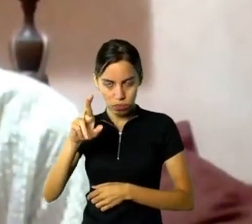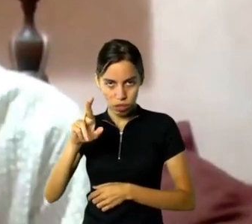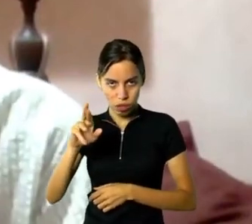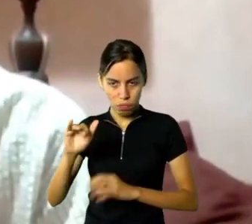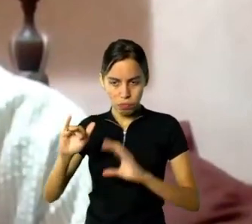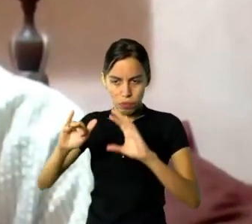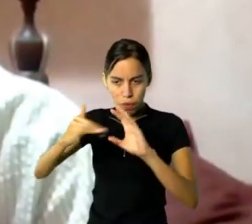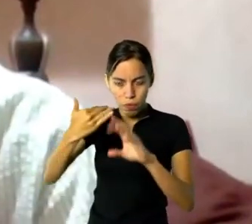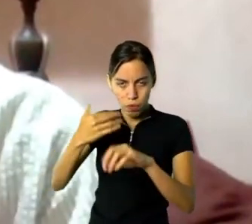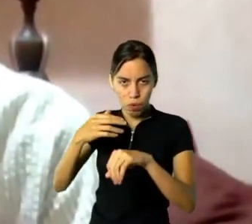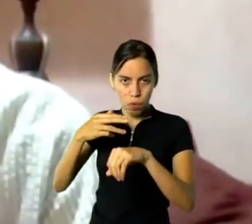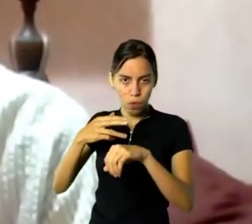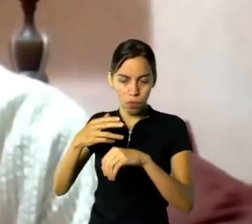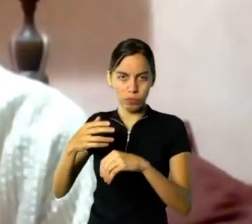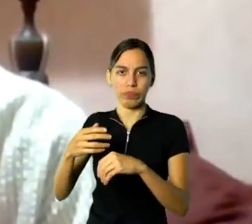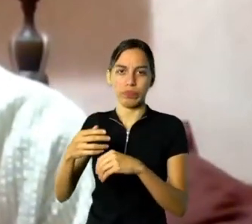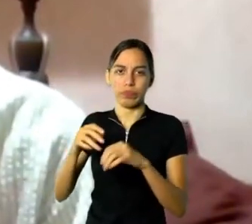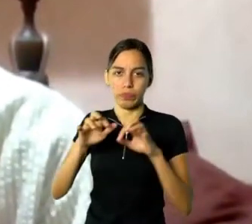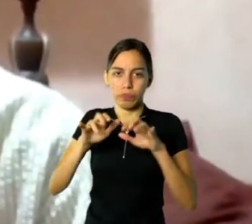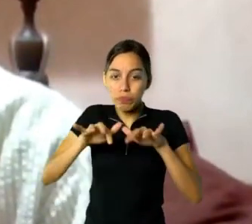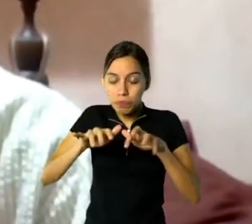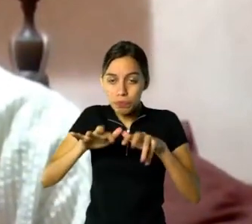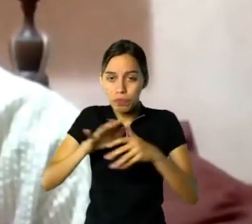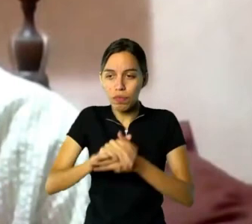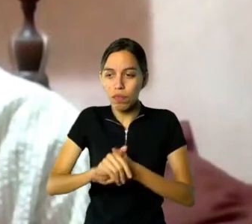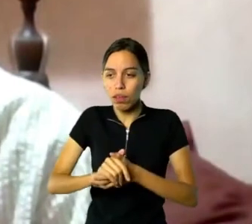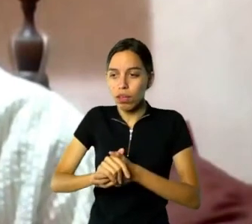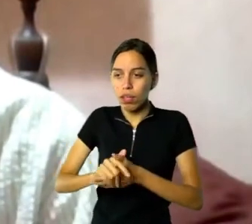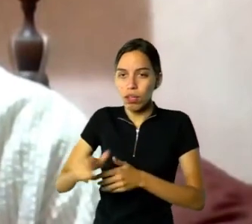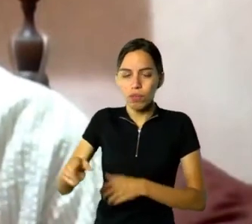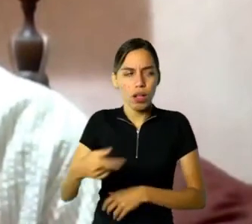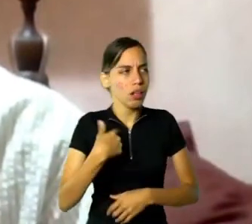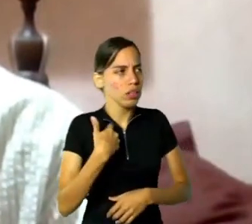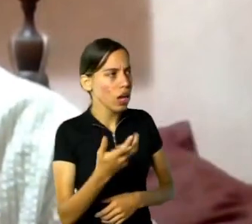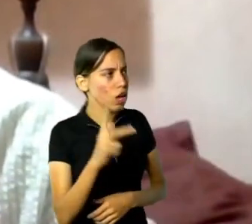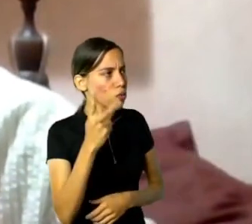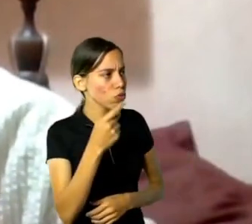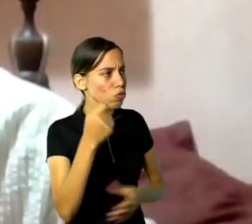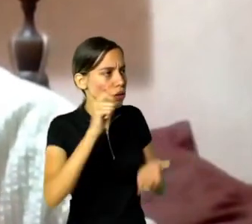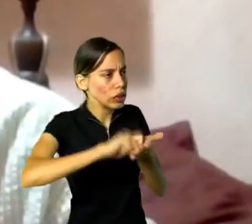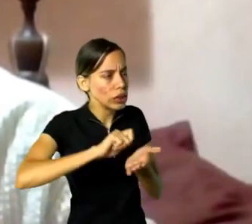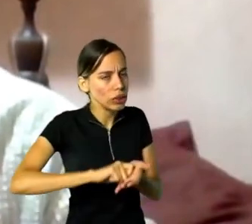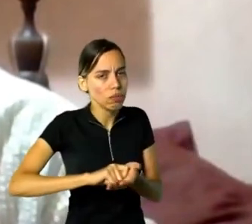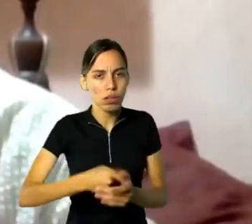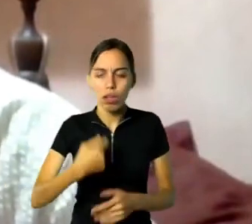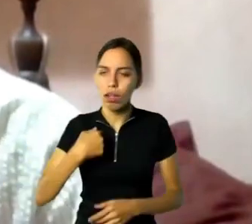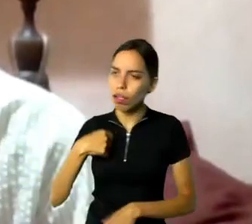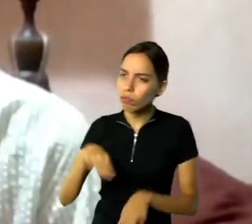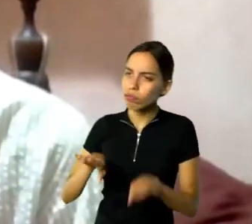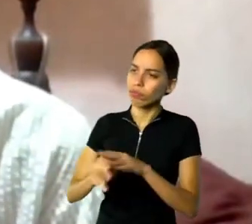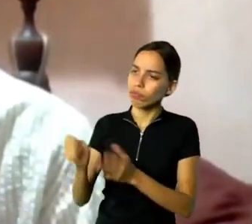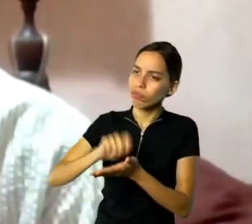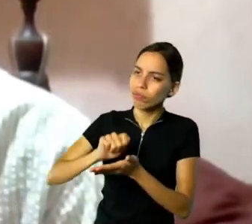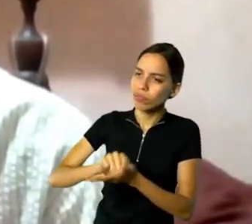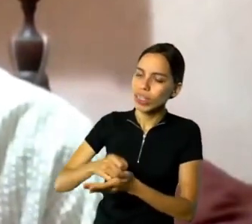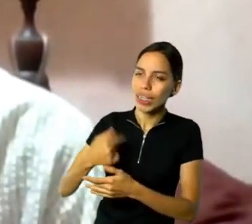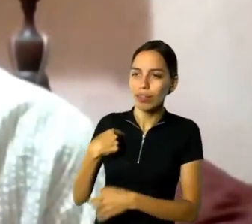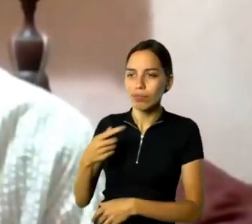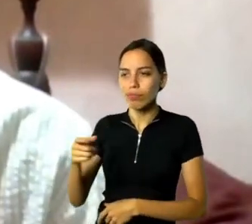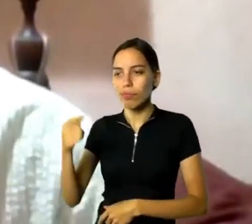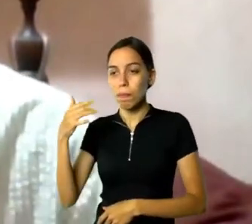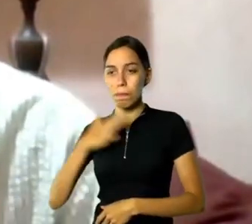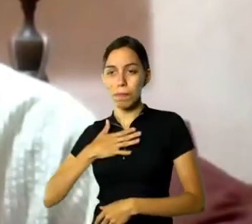e a gente cismou de fazer esse livro junto. O Euler estava afim de fazer. Eu falei, não, é meu sonho fazer esse livro. Aí a gente